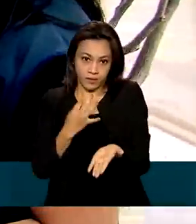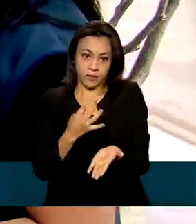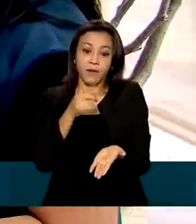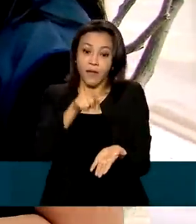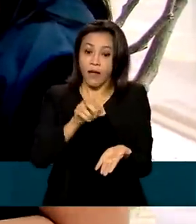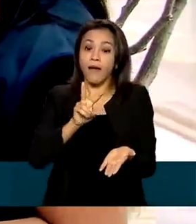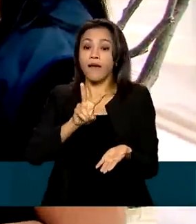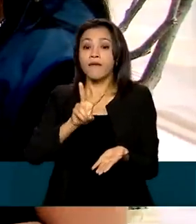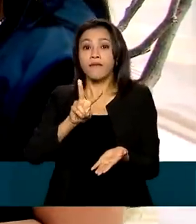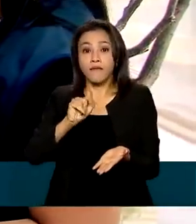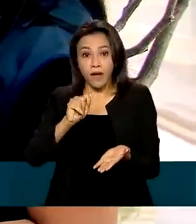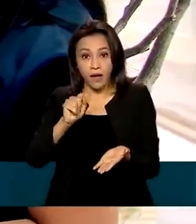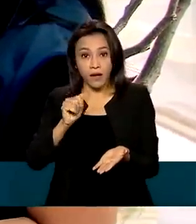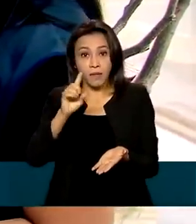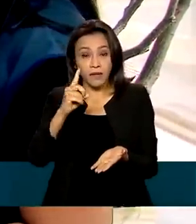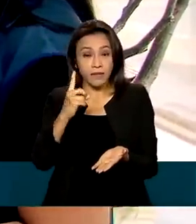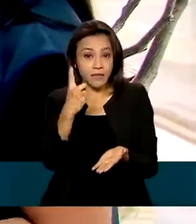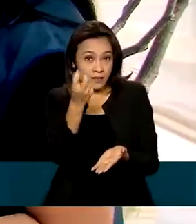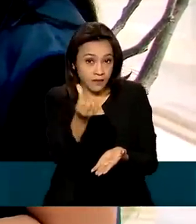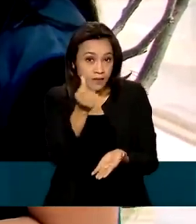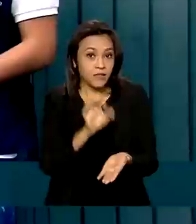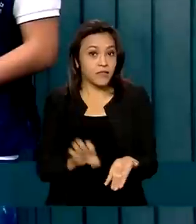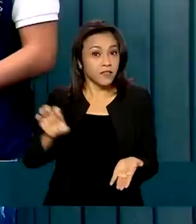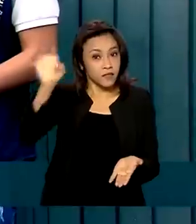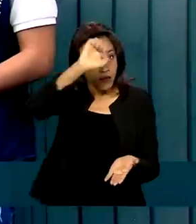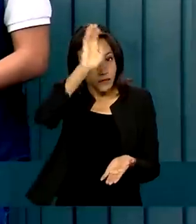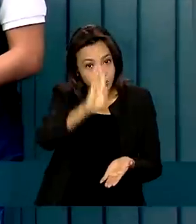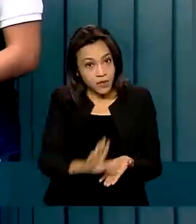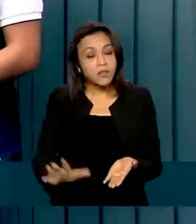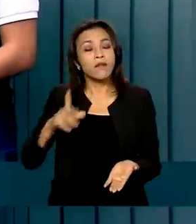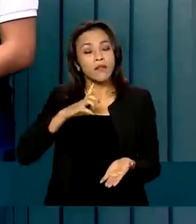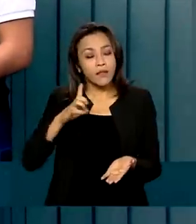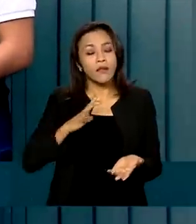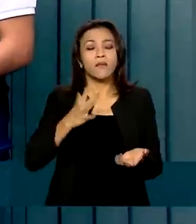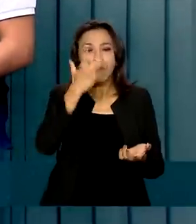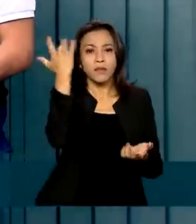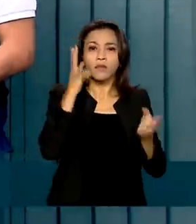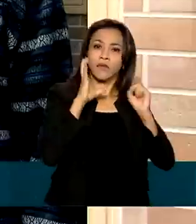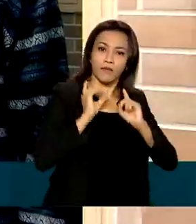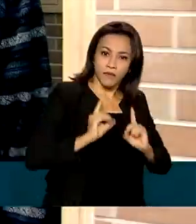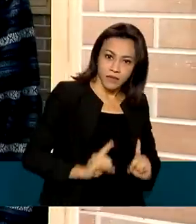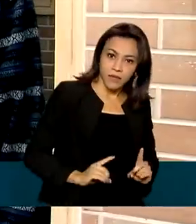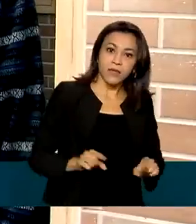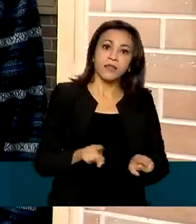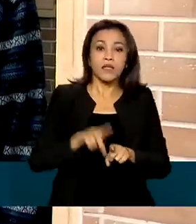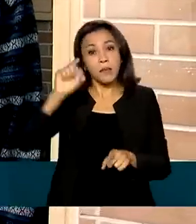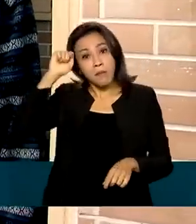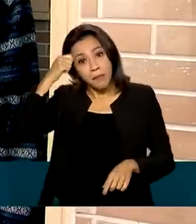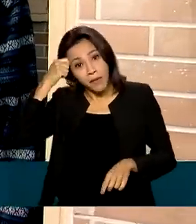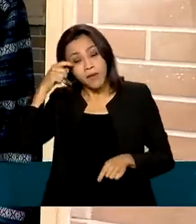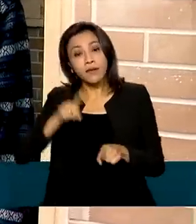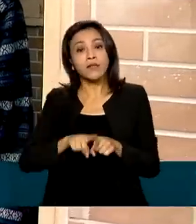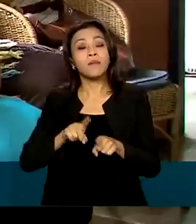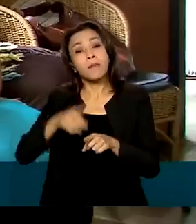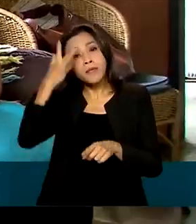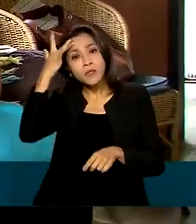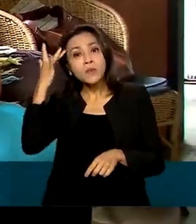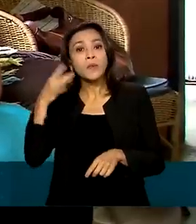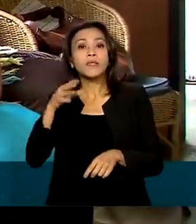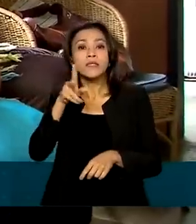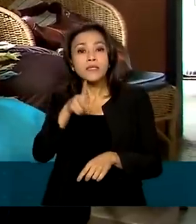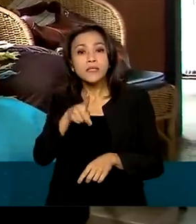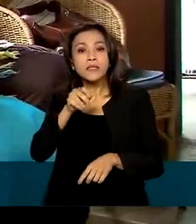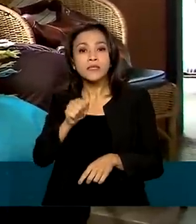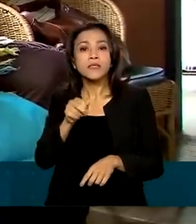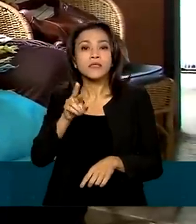São vagas para 16 estados do país e há vagas para pessoas com deficiência e também para pretos e pardos. A seleção, ela vai ser